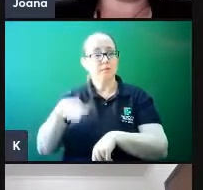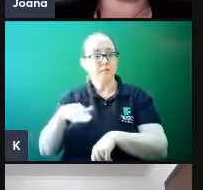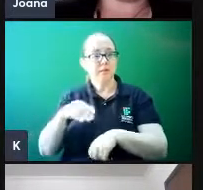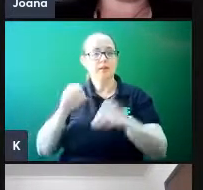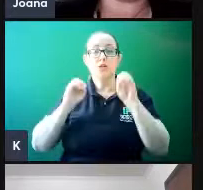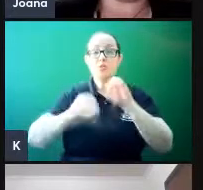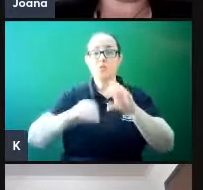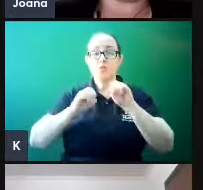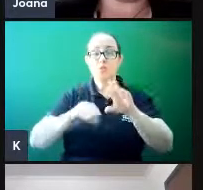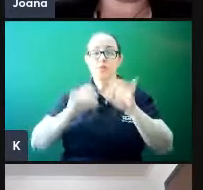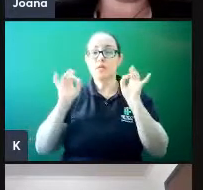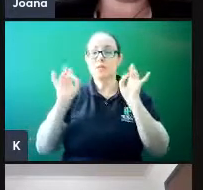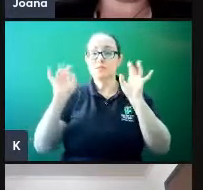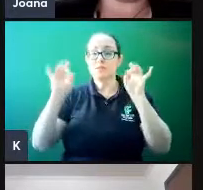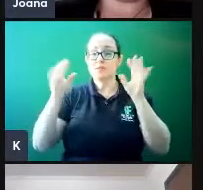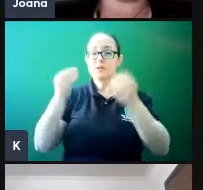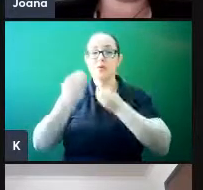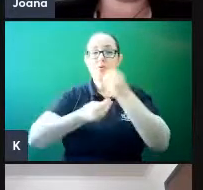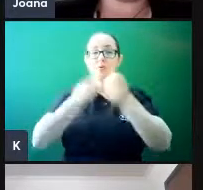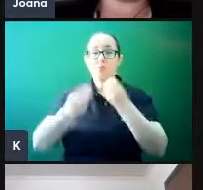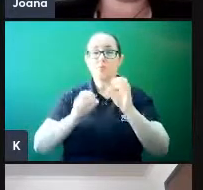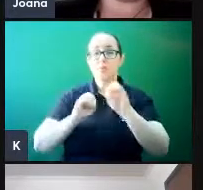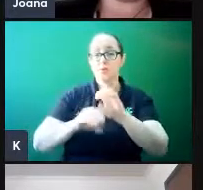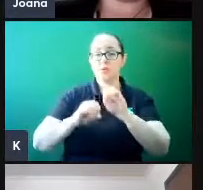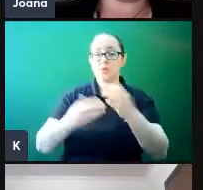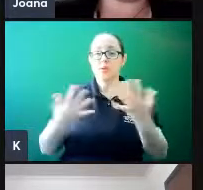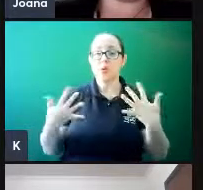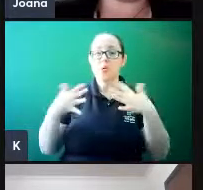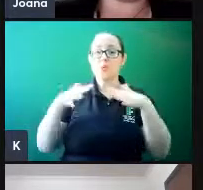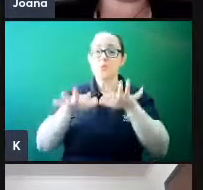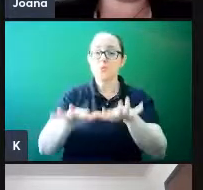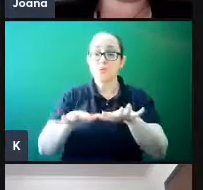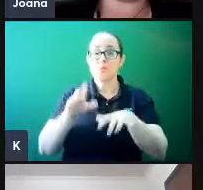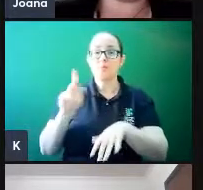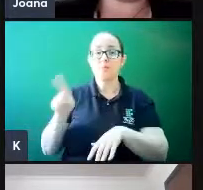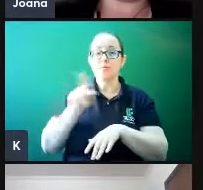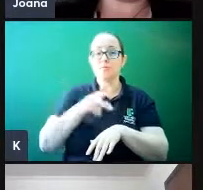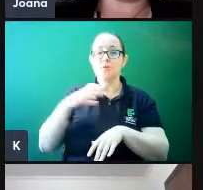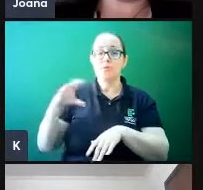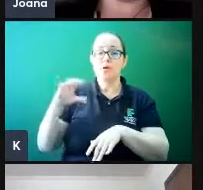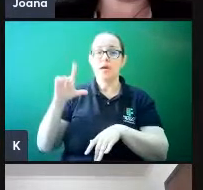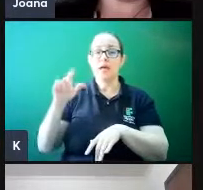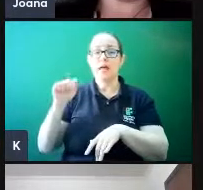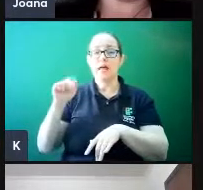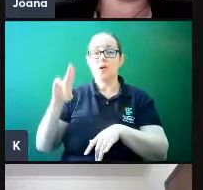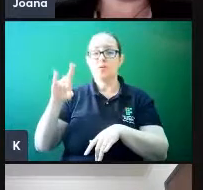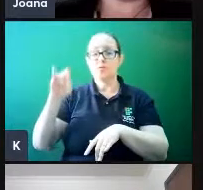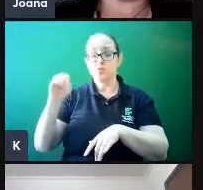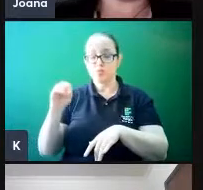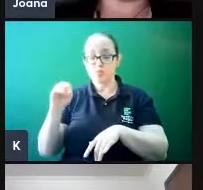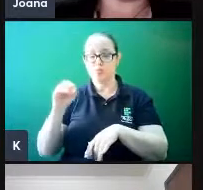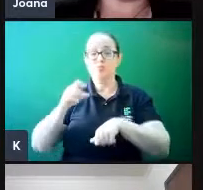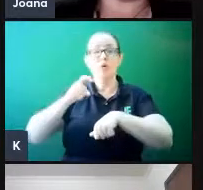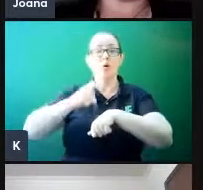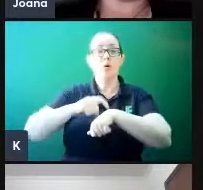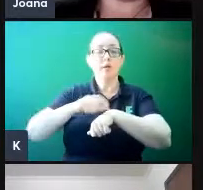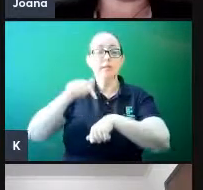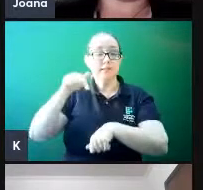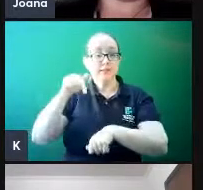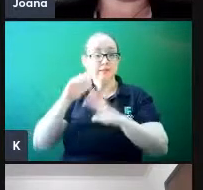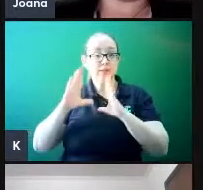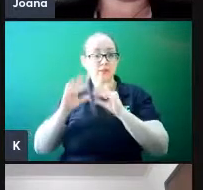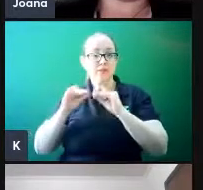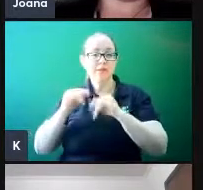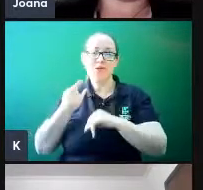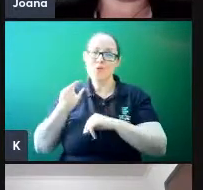perspectiva da educação inclusiva, com o professor Cláudio. E às 19h, então, na última